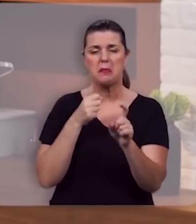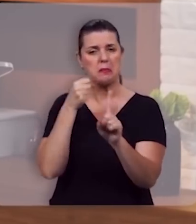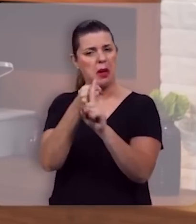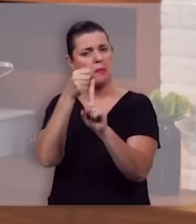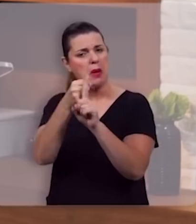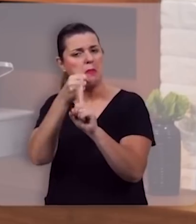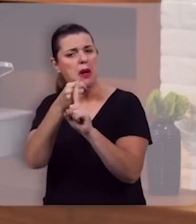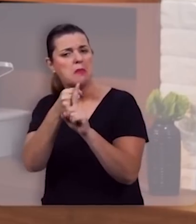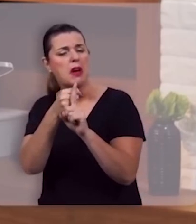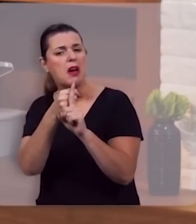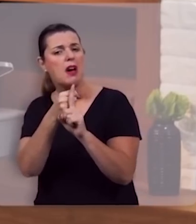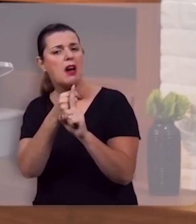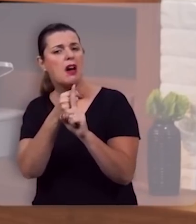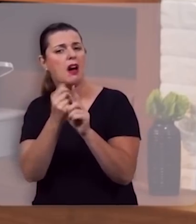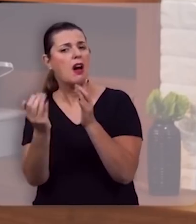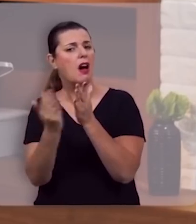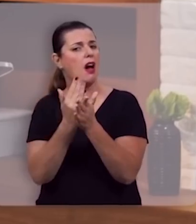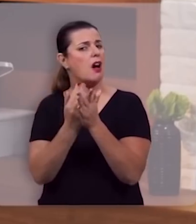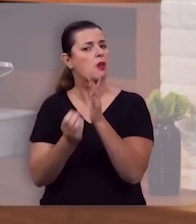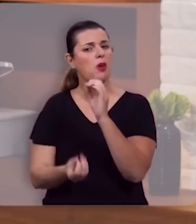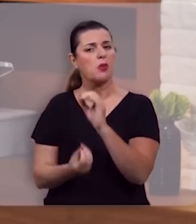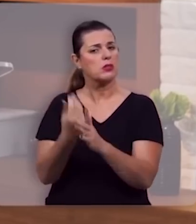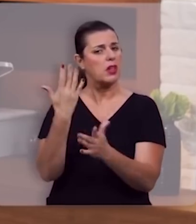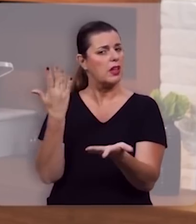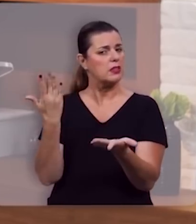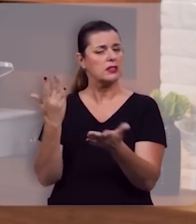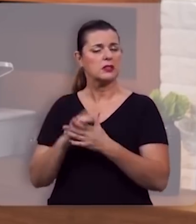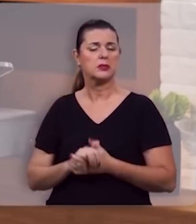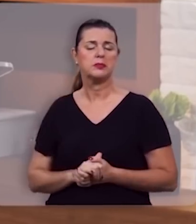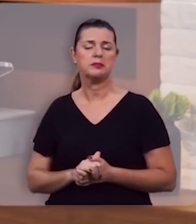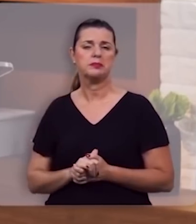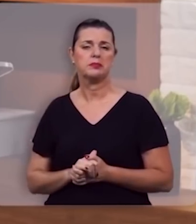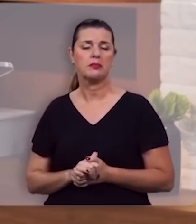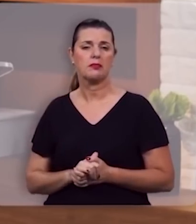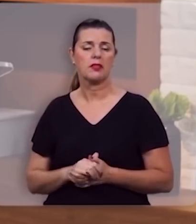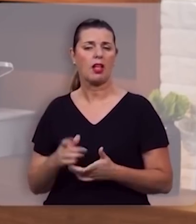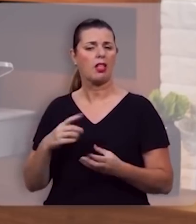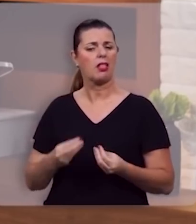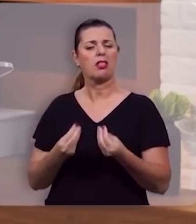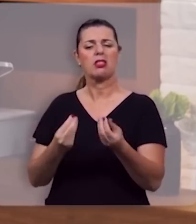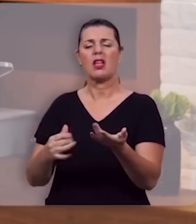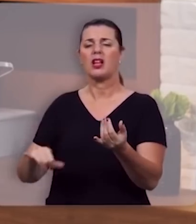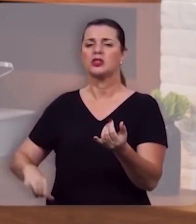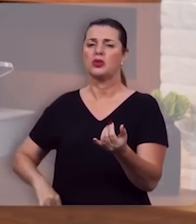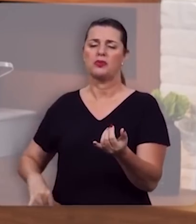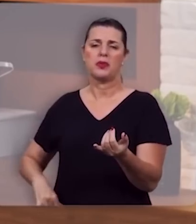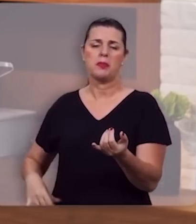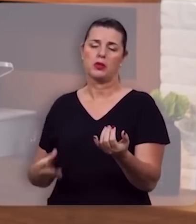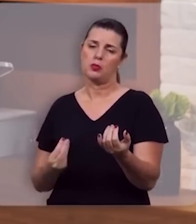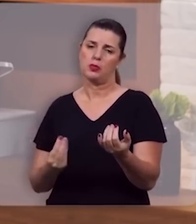alguns chegando a vias de fato trazendo tanta dor e sofrimento